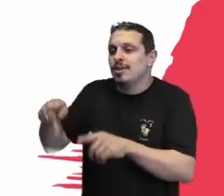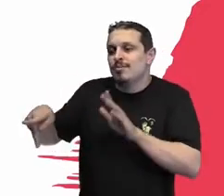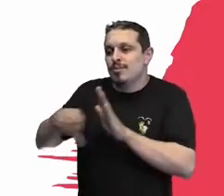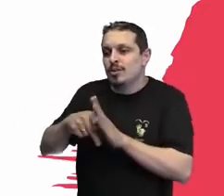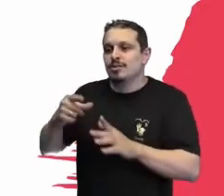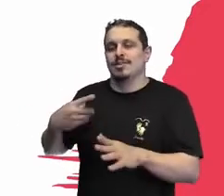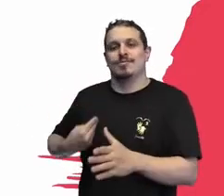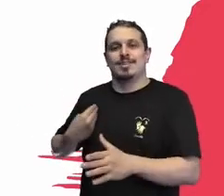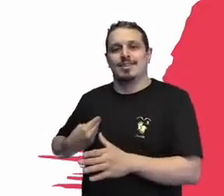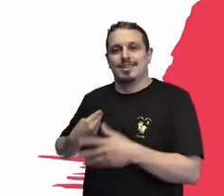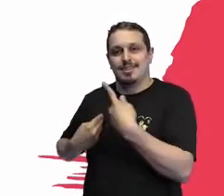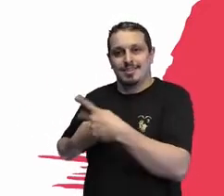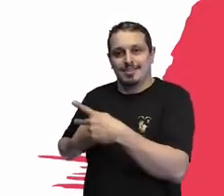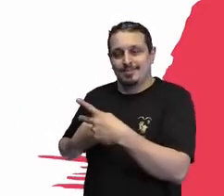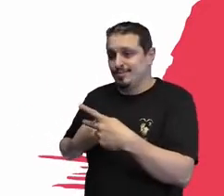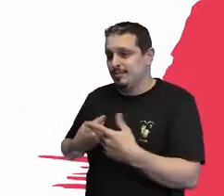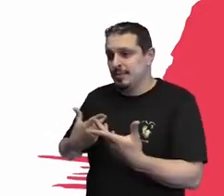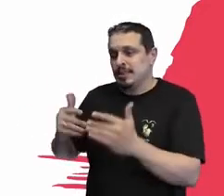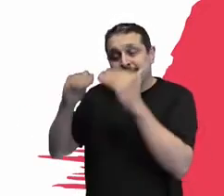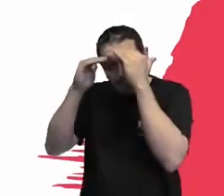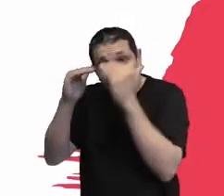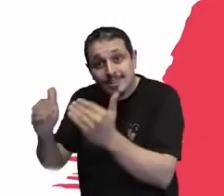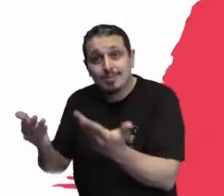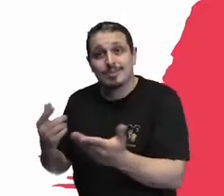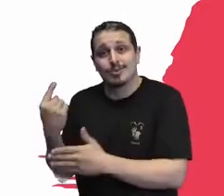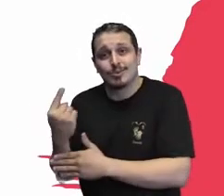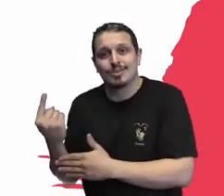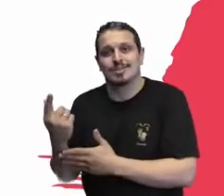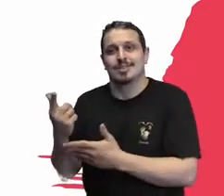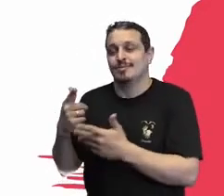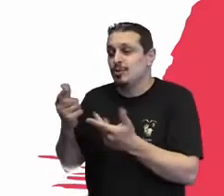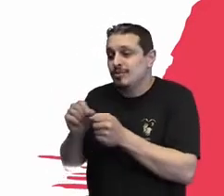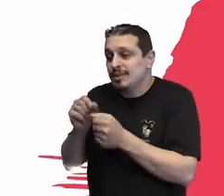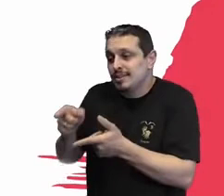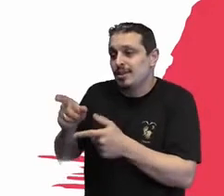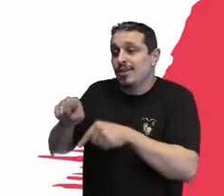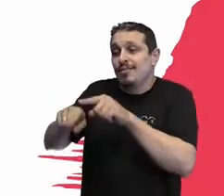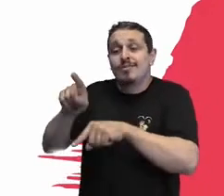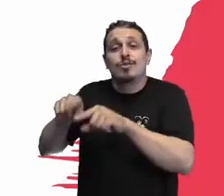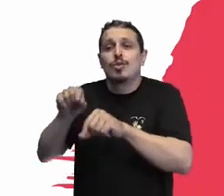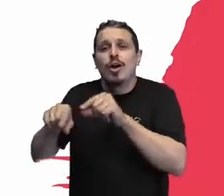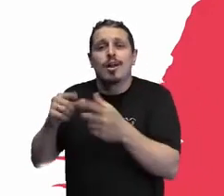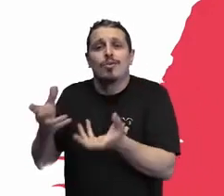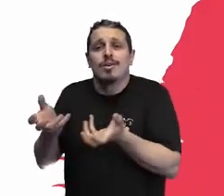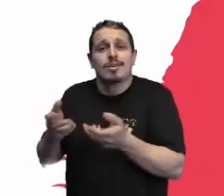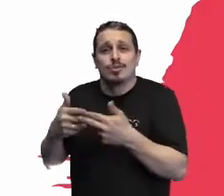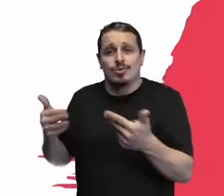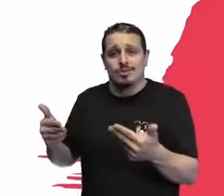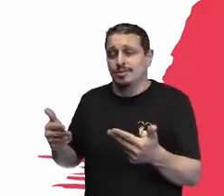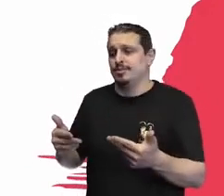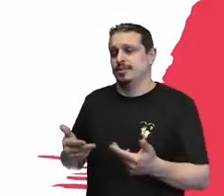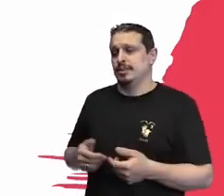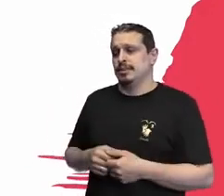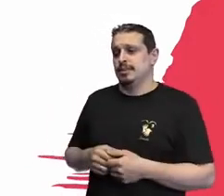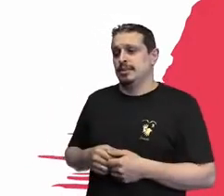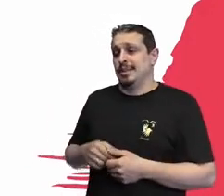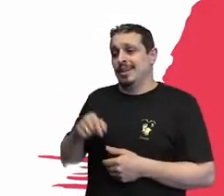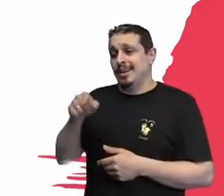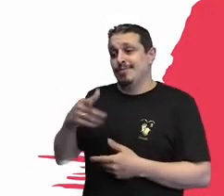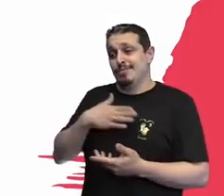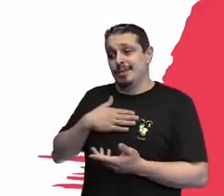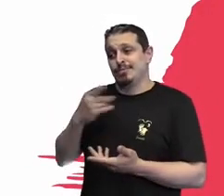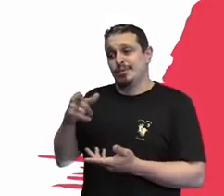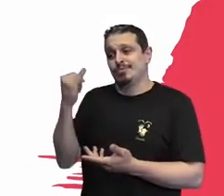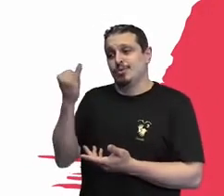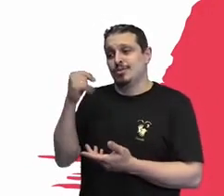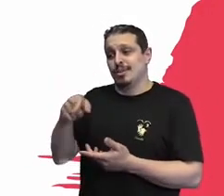plena e autônoma, porque ela vai fazendo escolhas. E aqui é muito importante a gente separar a noção de